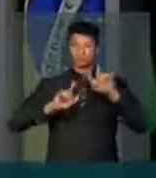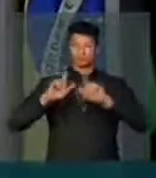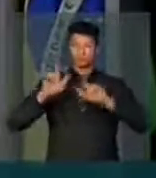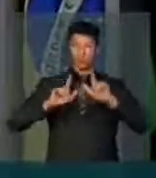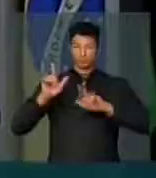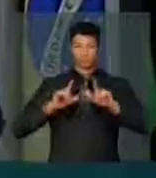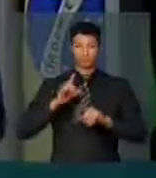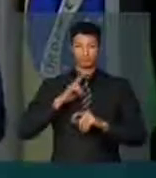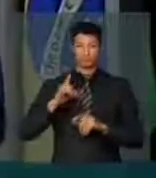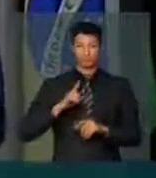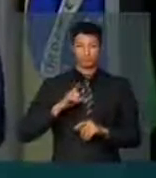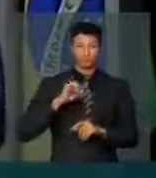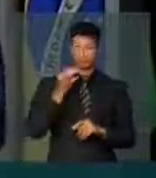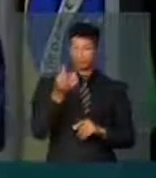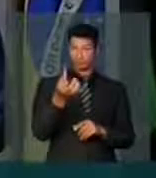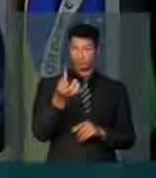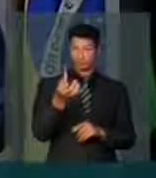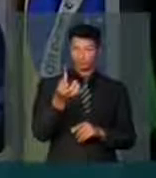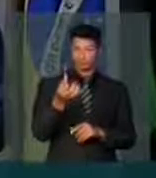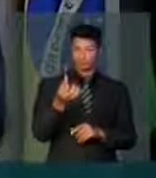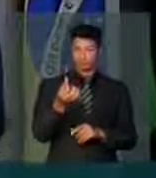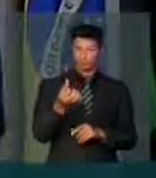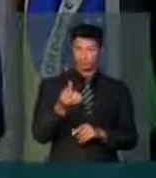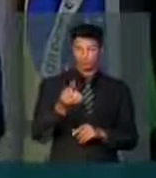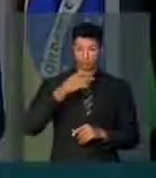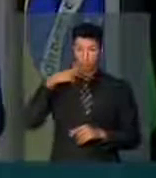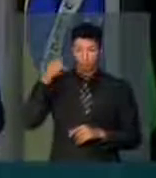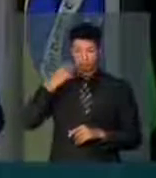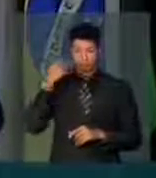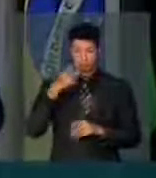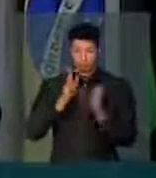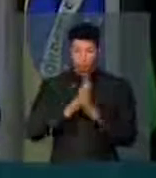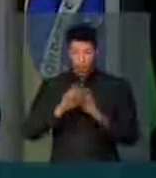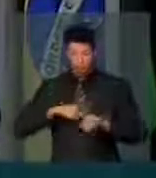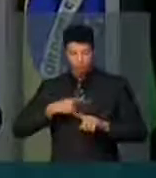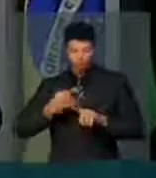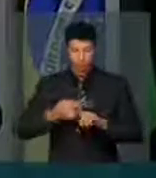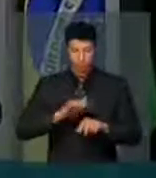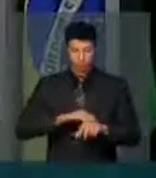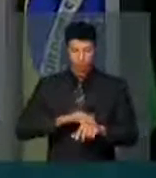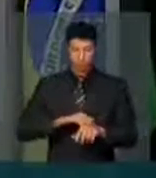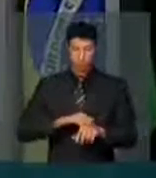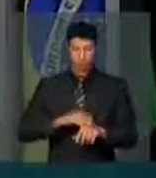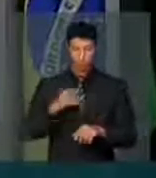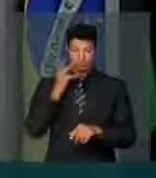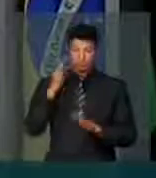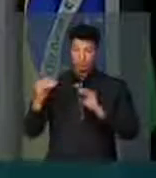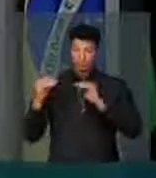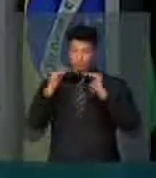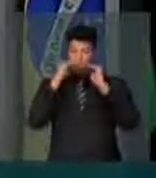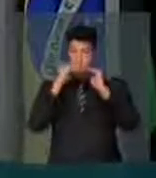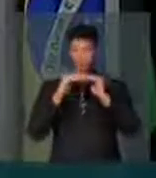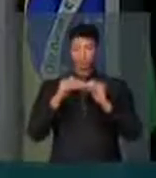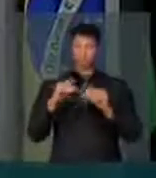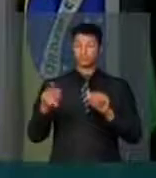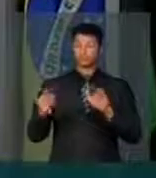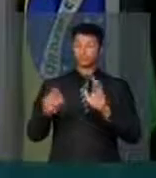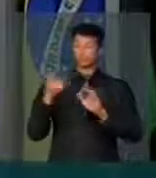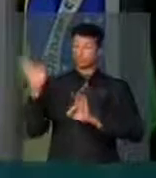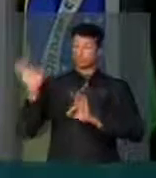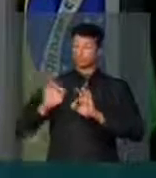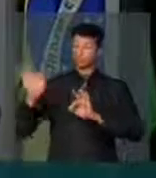os seis partidos com maior tempo para a majoritária. E na